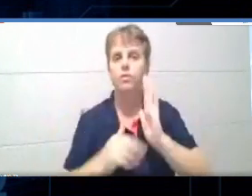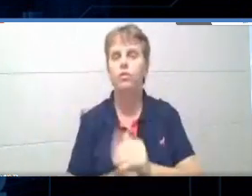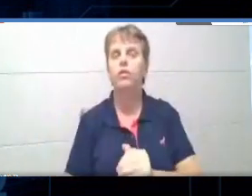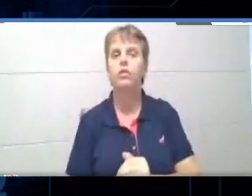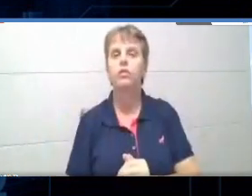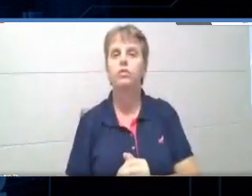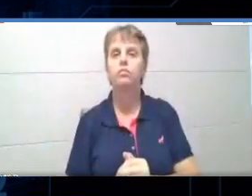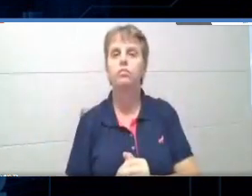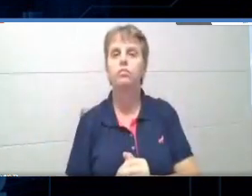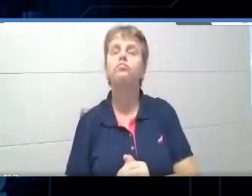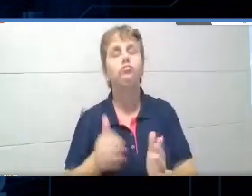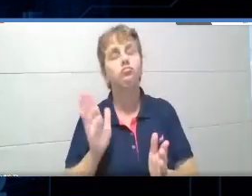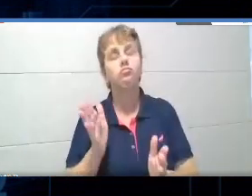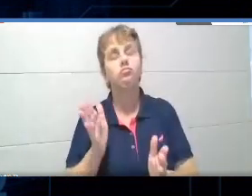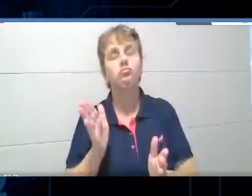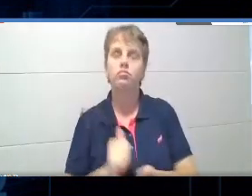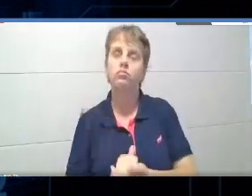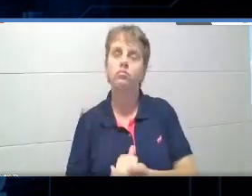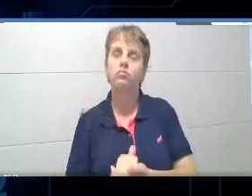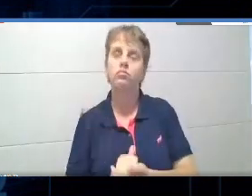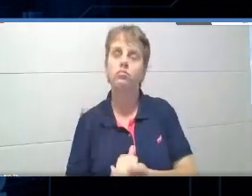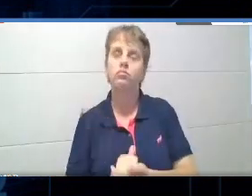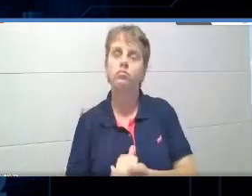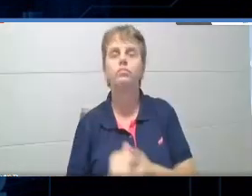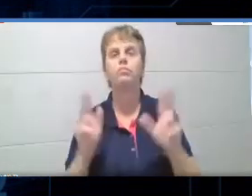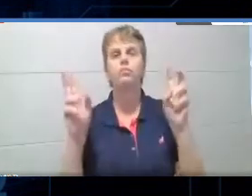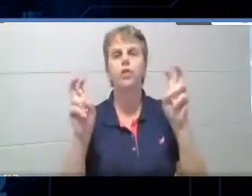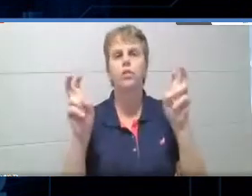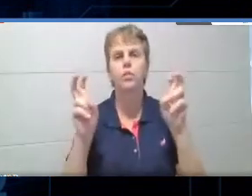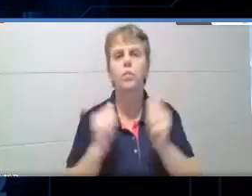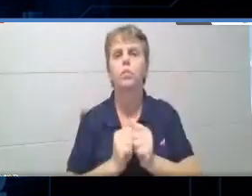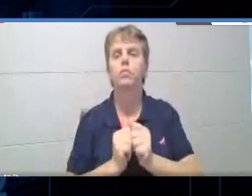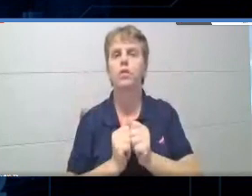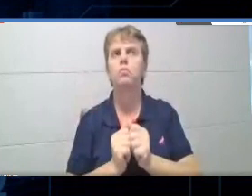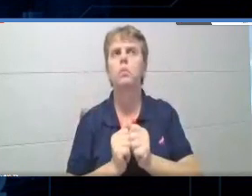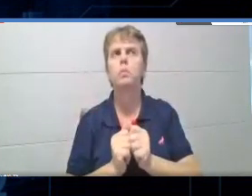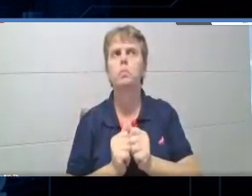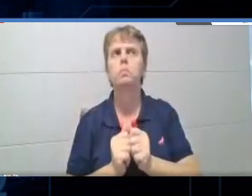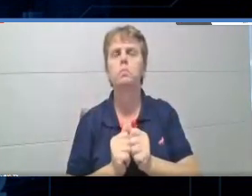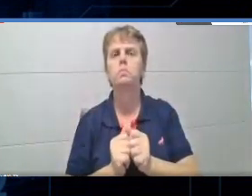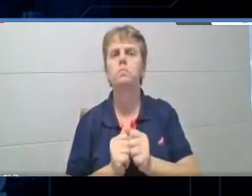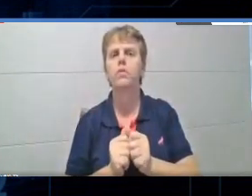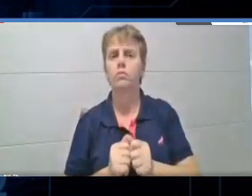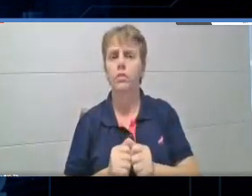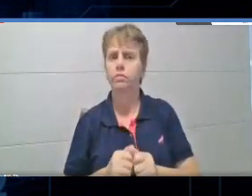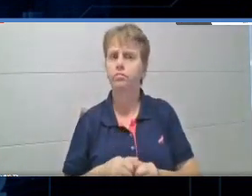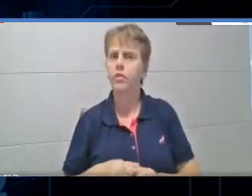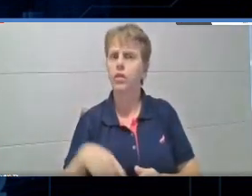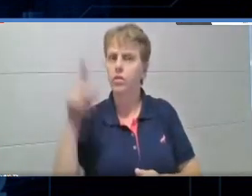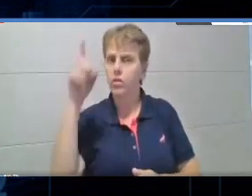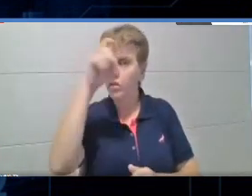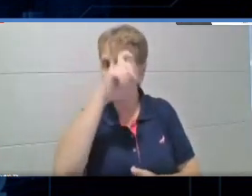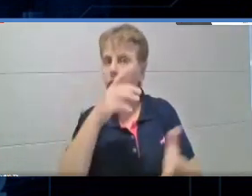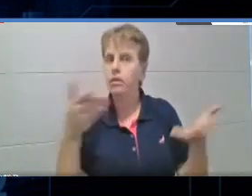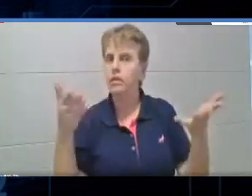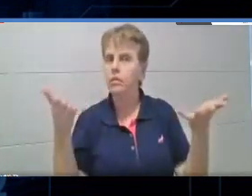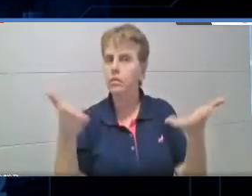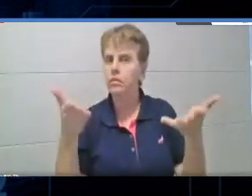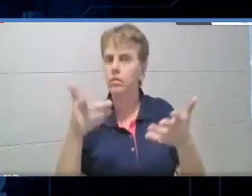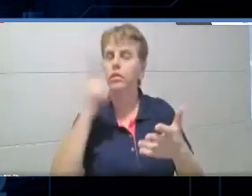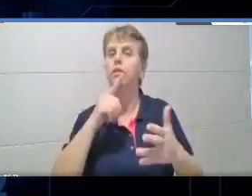só um tema bem complexo, que não é fácil a gente avaliar um aluno, né,